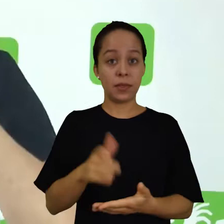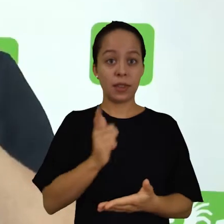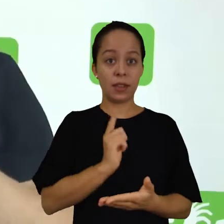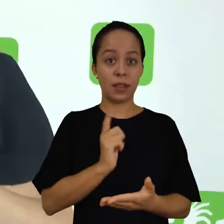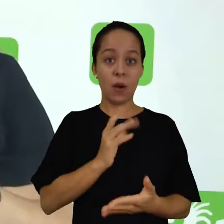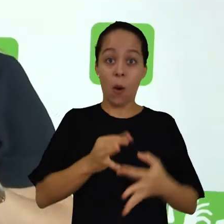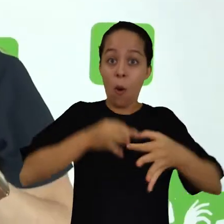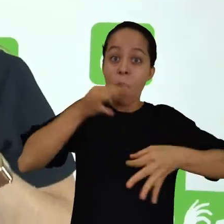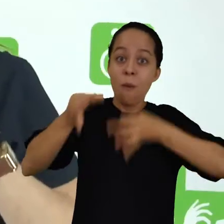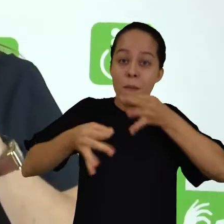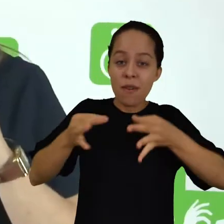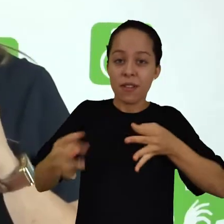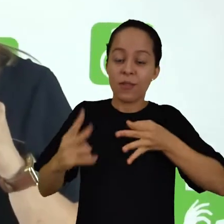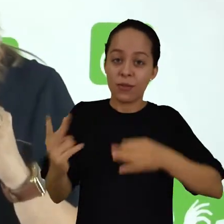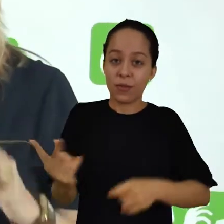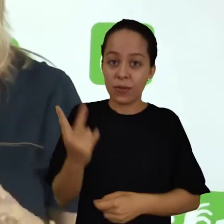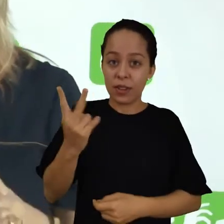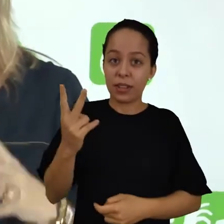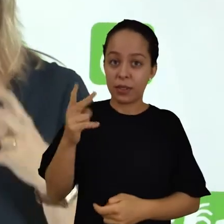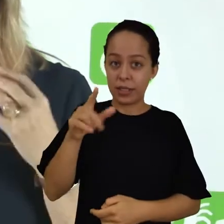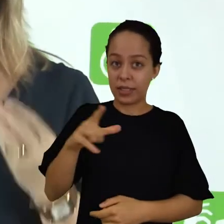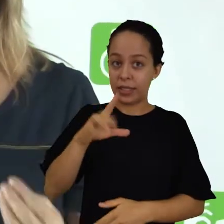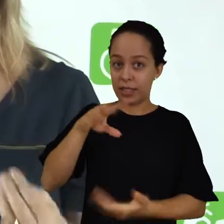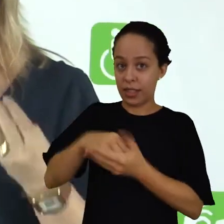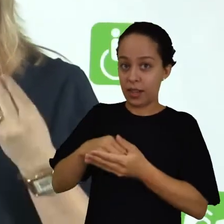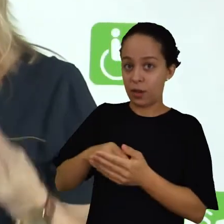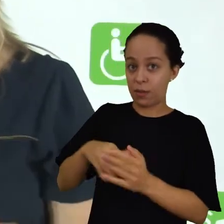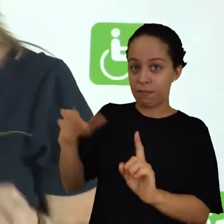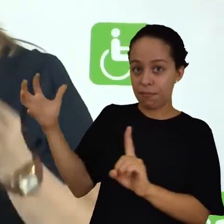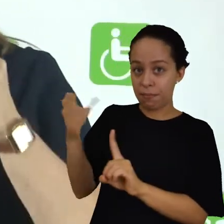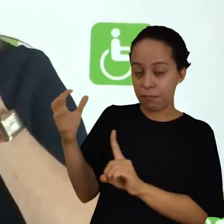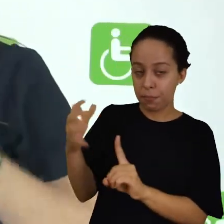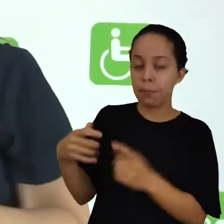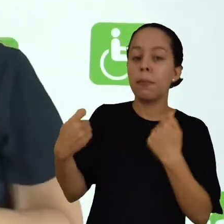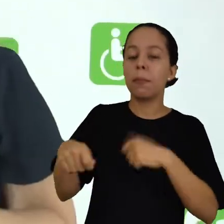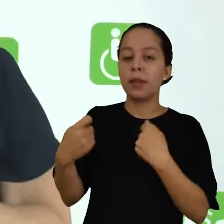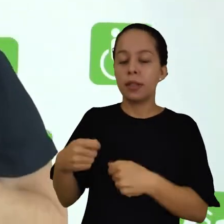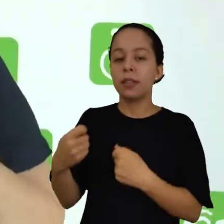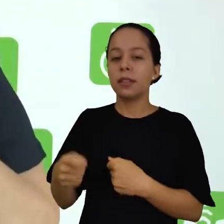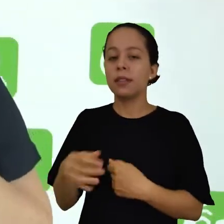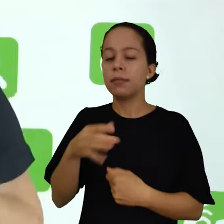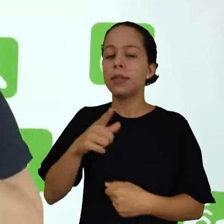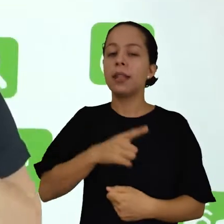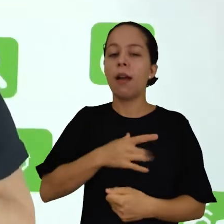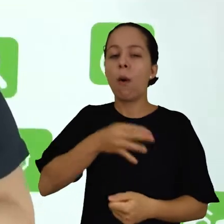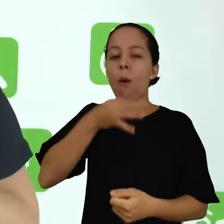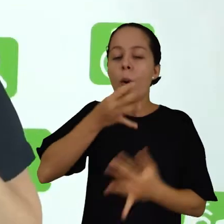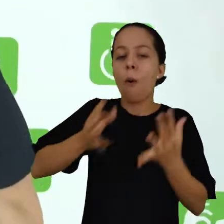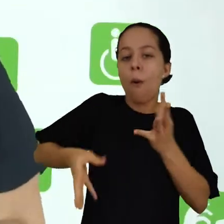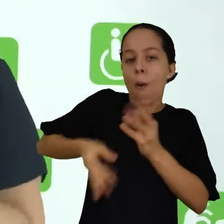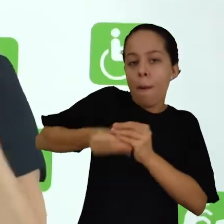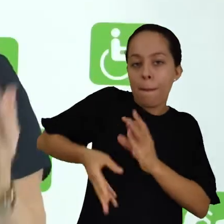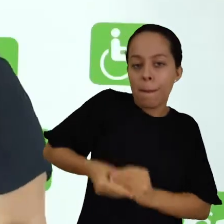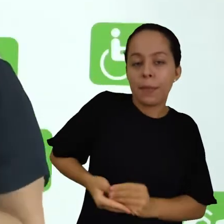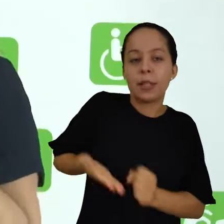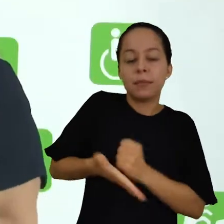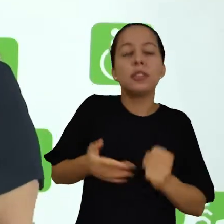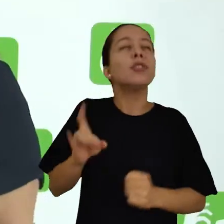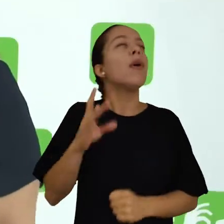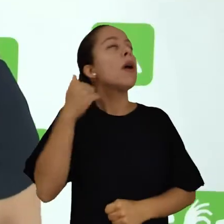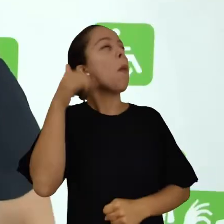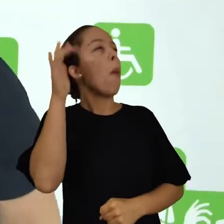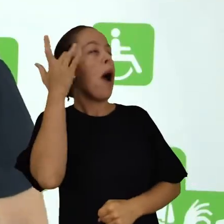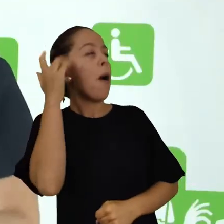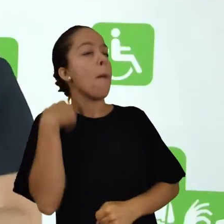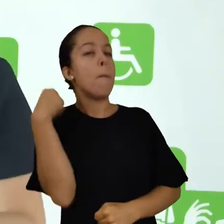que ali estão devem vir acompanhados de argumentos que o sustêm. Não é simplesmente eu acho, eu gosto, eu não